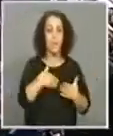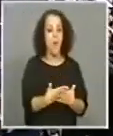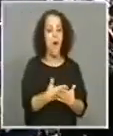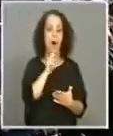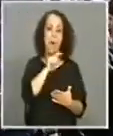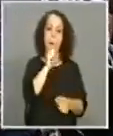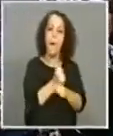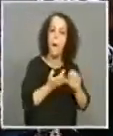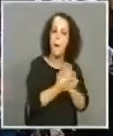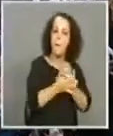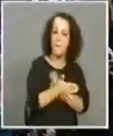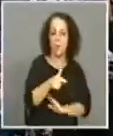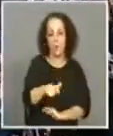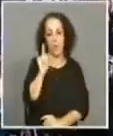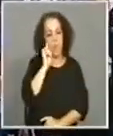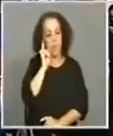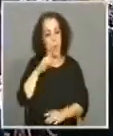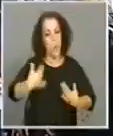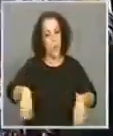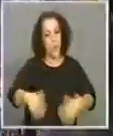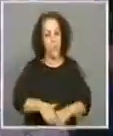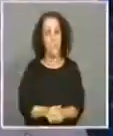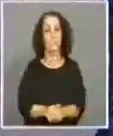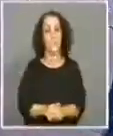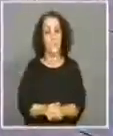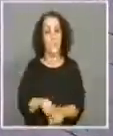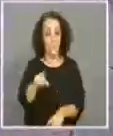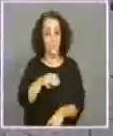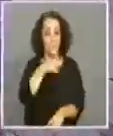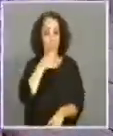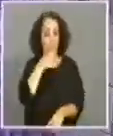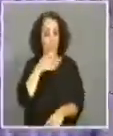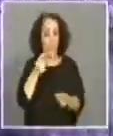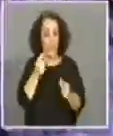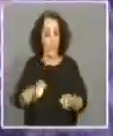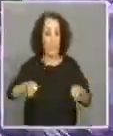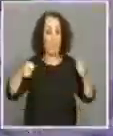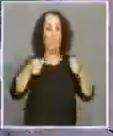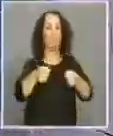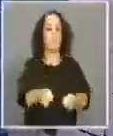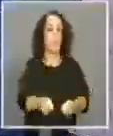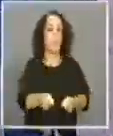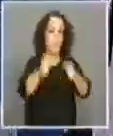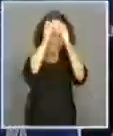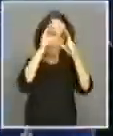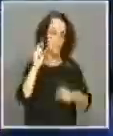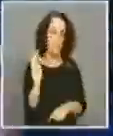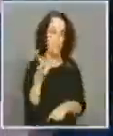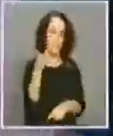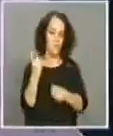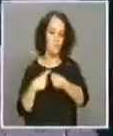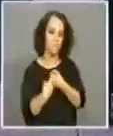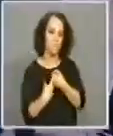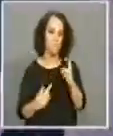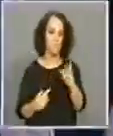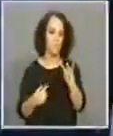hoje em dia absolutamente essenciais. Bom, e se falarmos em investimento leva-me a falar nas grandes três parcerias que desenvolveram